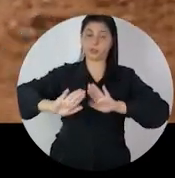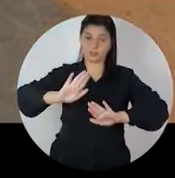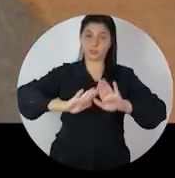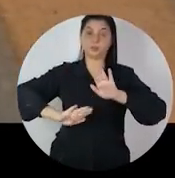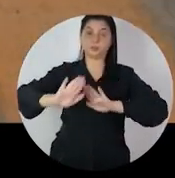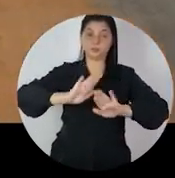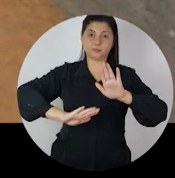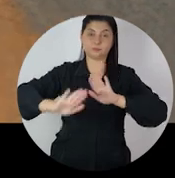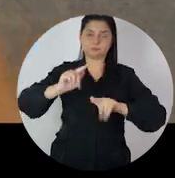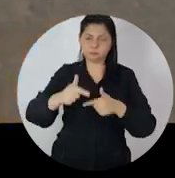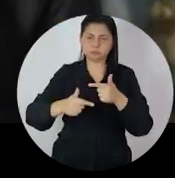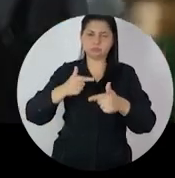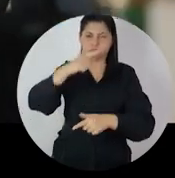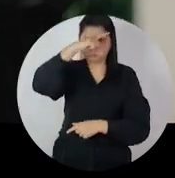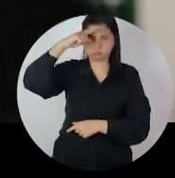cuidado